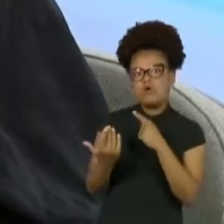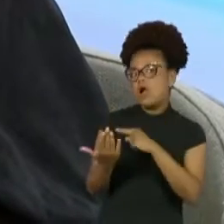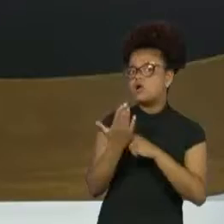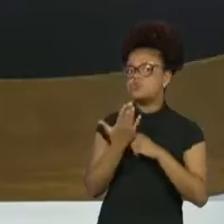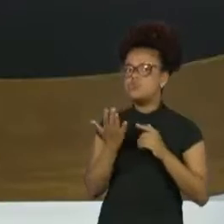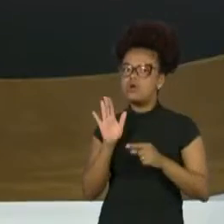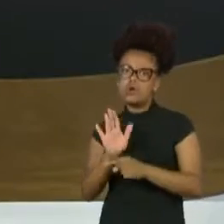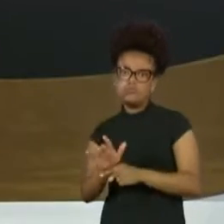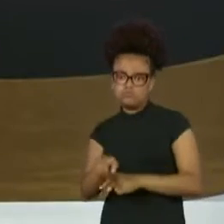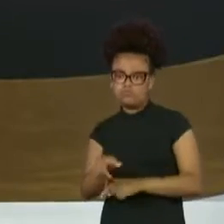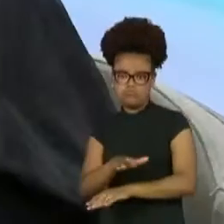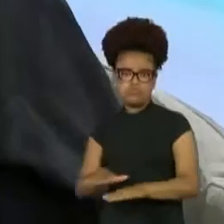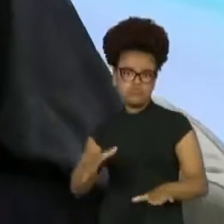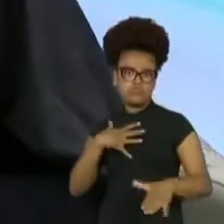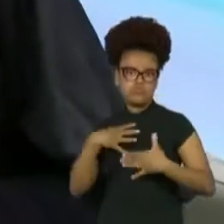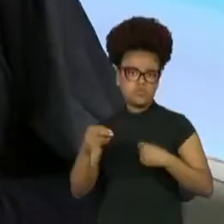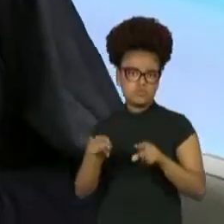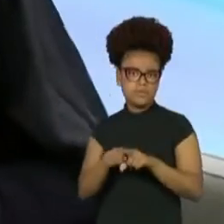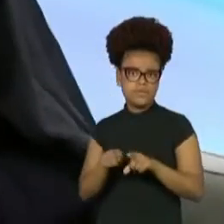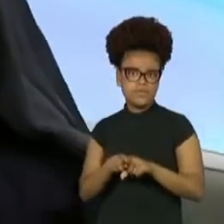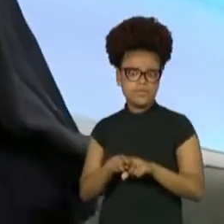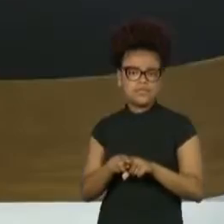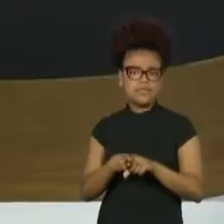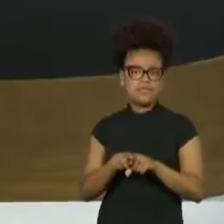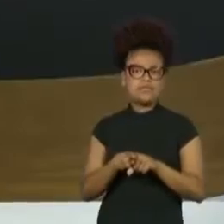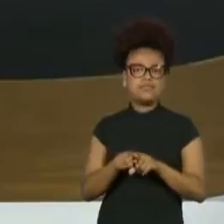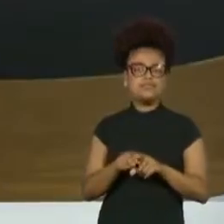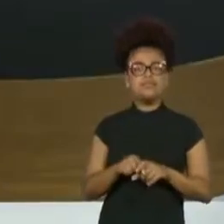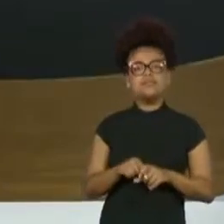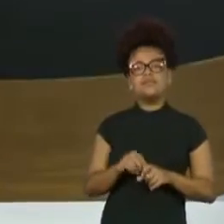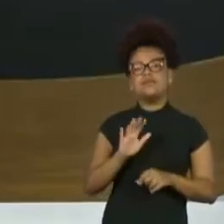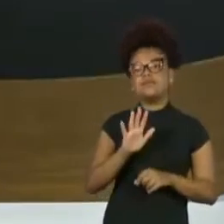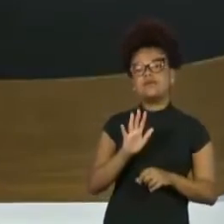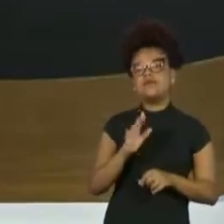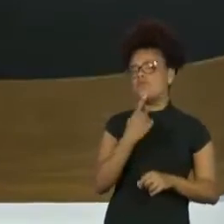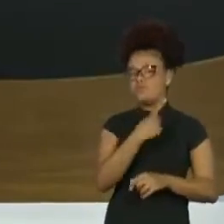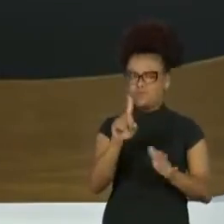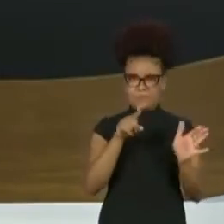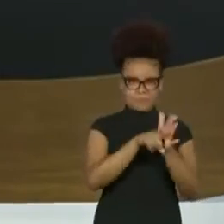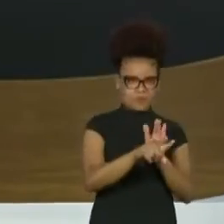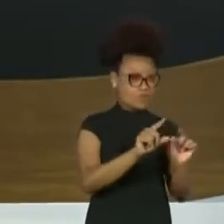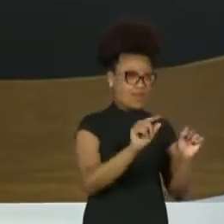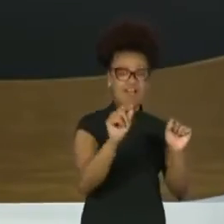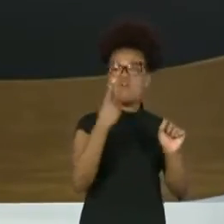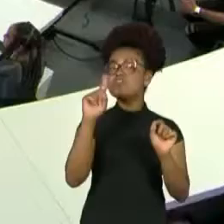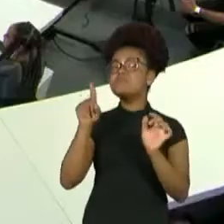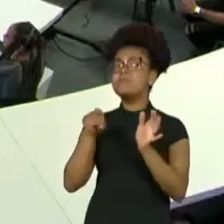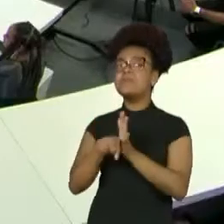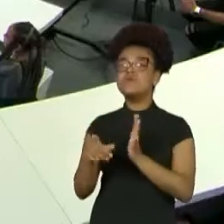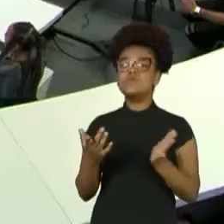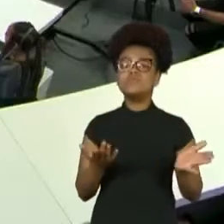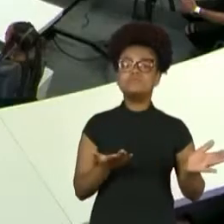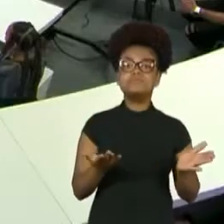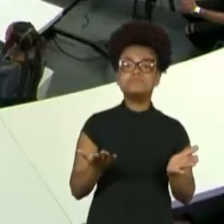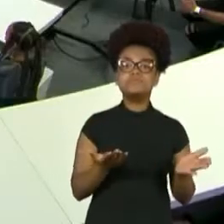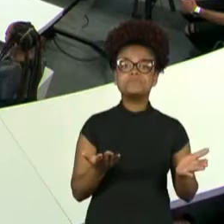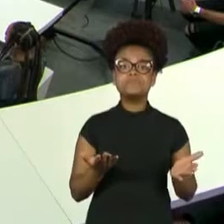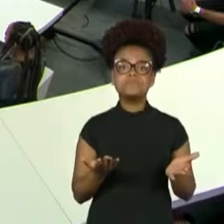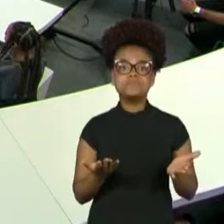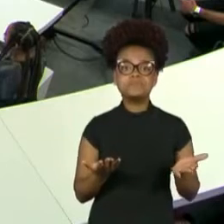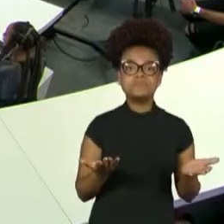na medida do possível. É, claro. Gente, para a última do programa, quem vai? Todos tímidos?